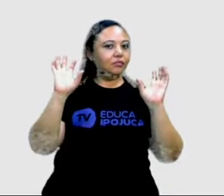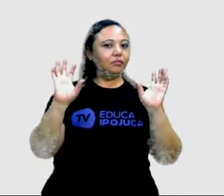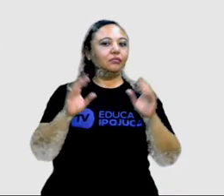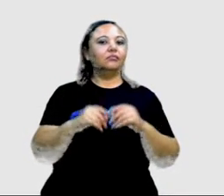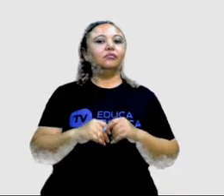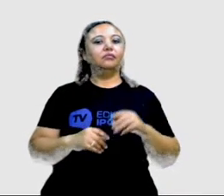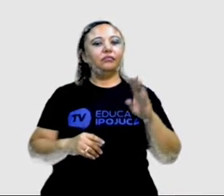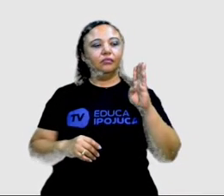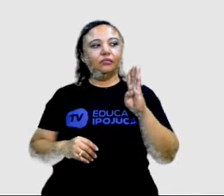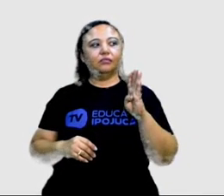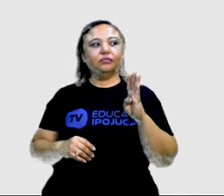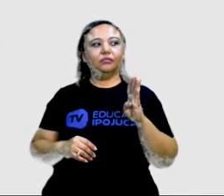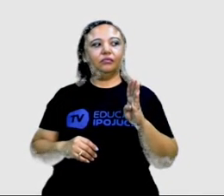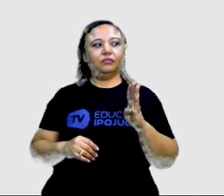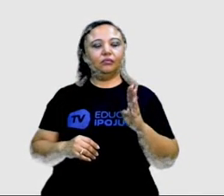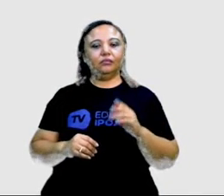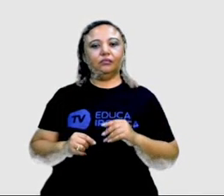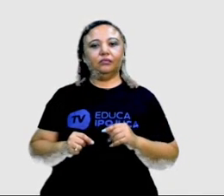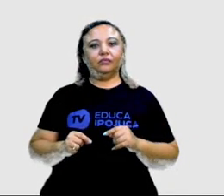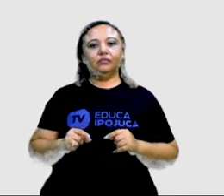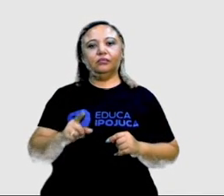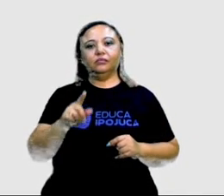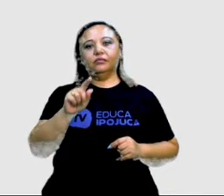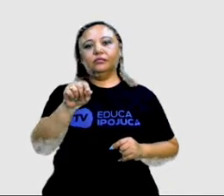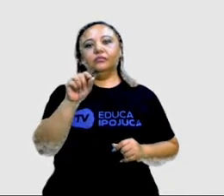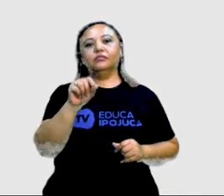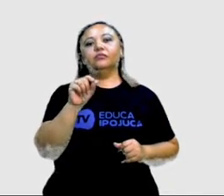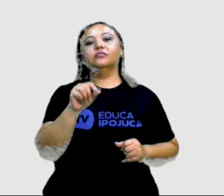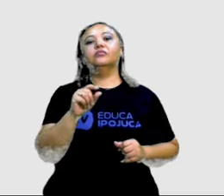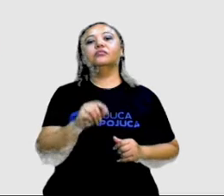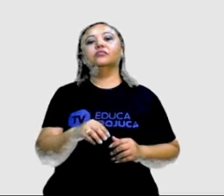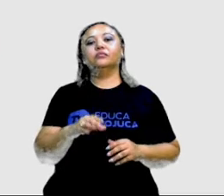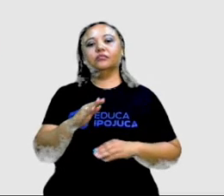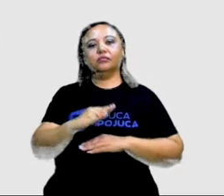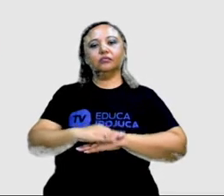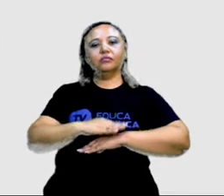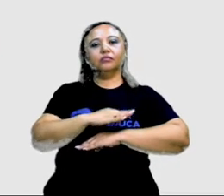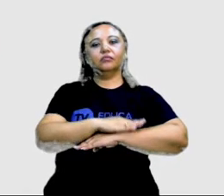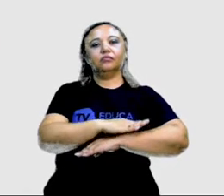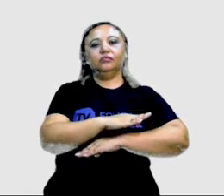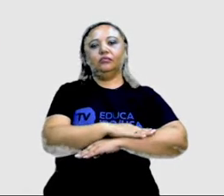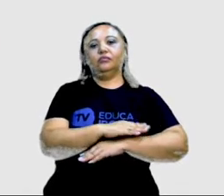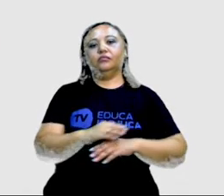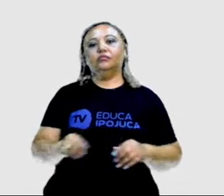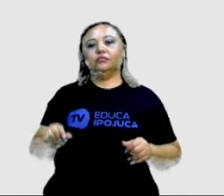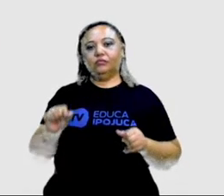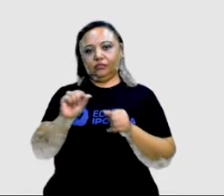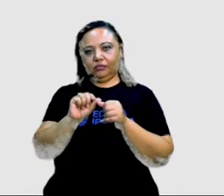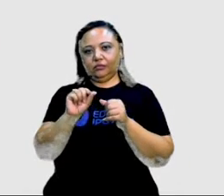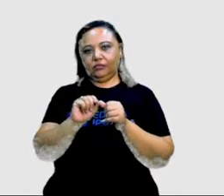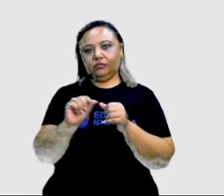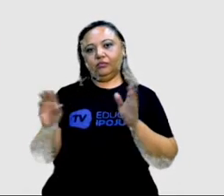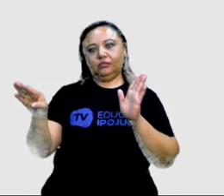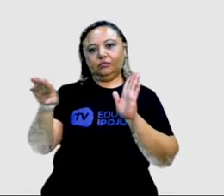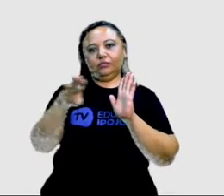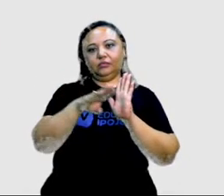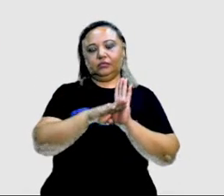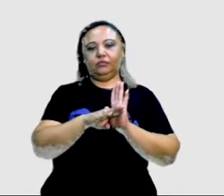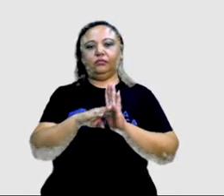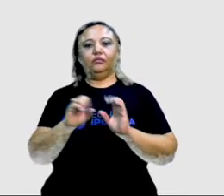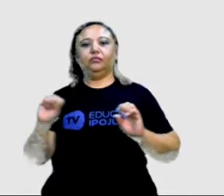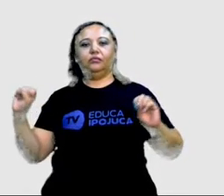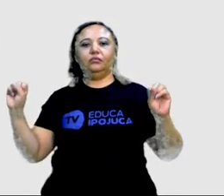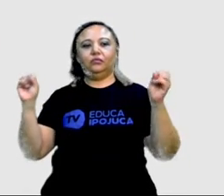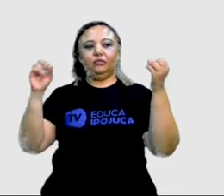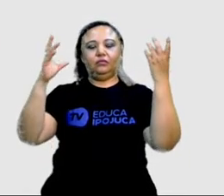Na letra B. O que o sapo fez para chegar à festa? O o sapo